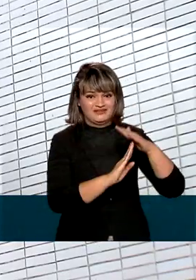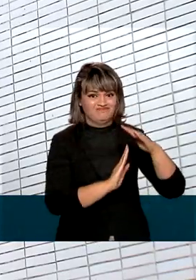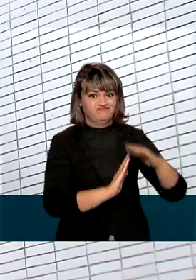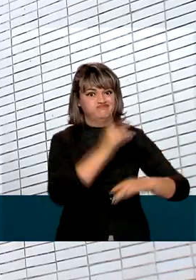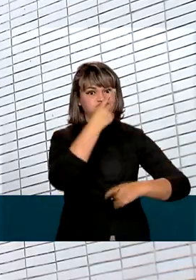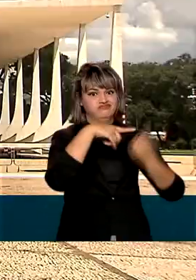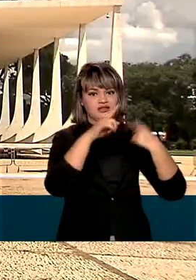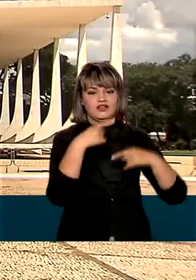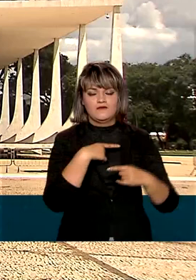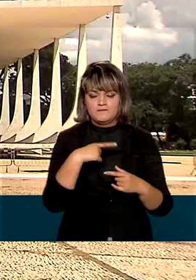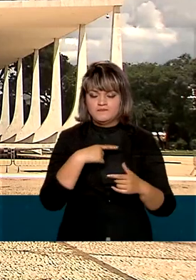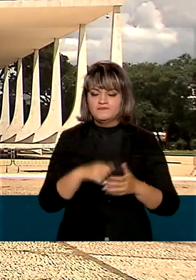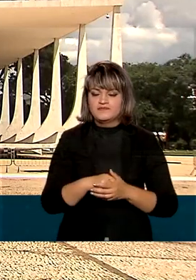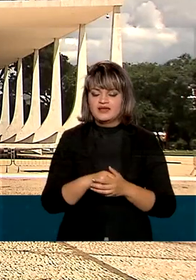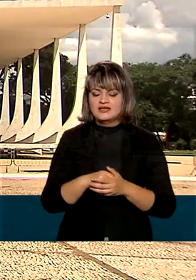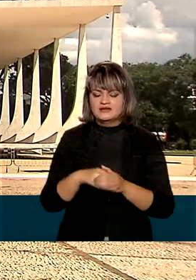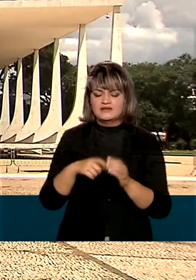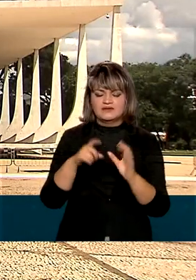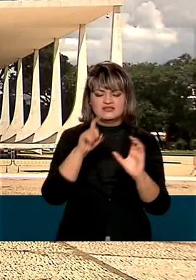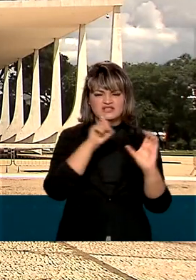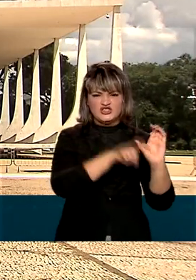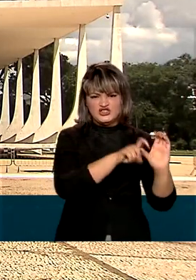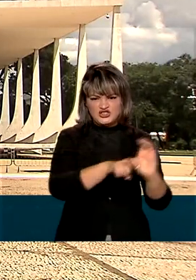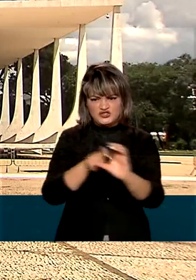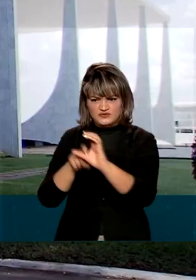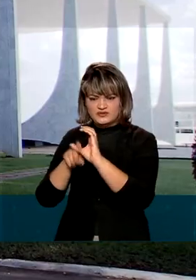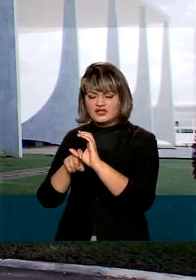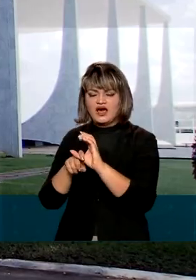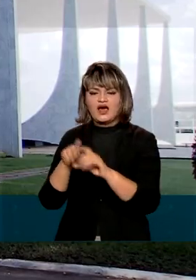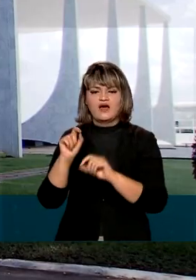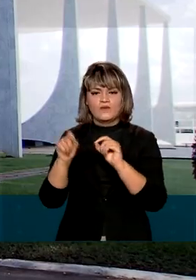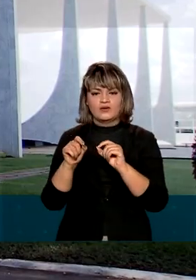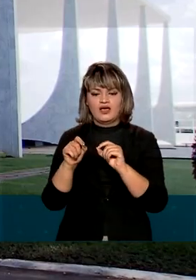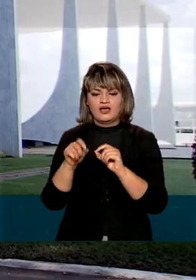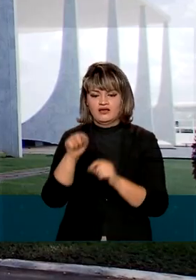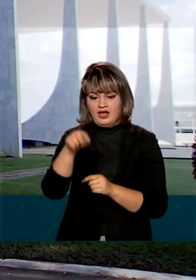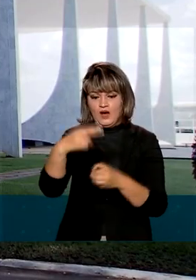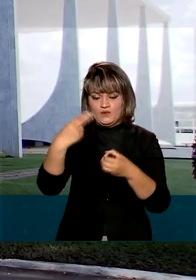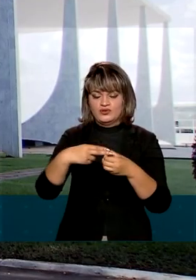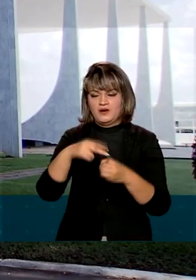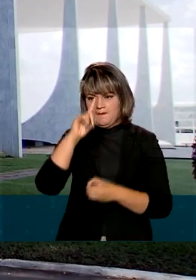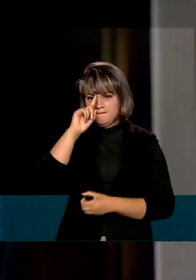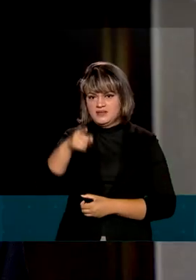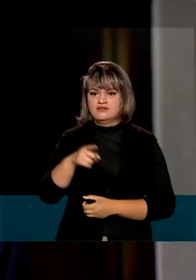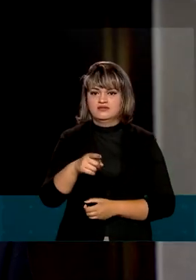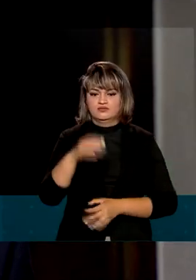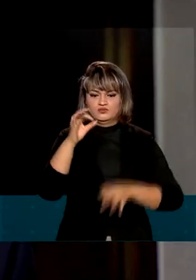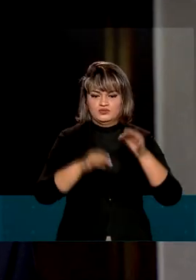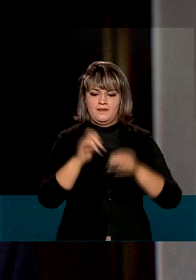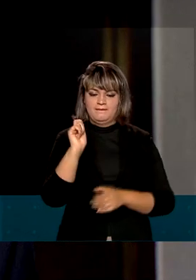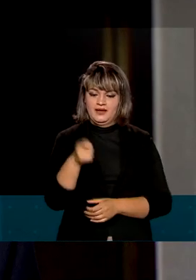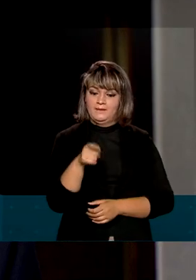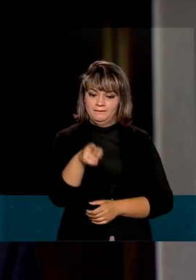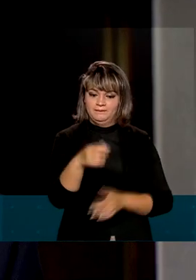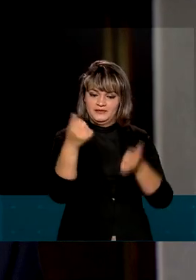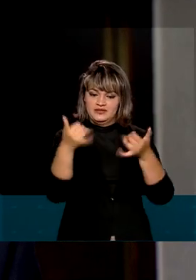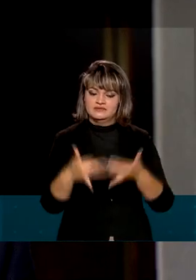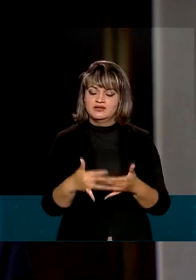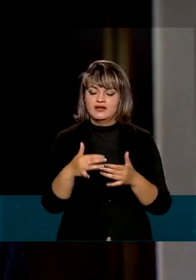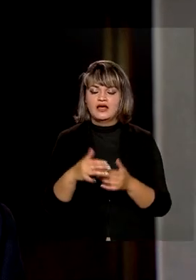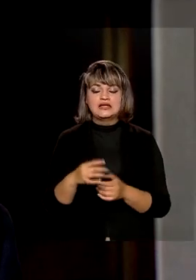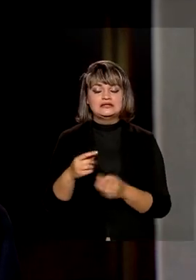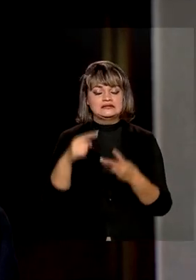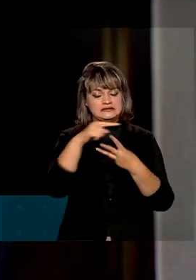governamentais. Os precatórios são dívidas impostas à União por decisões judiciais. Três conceitos que